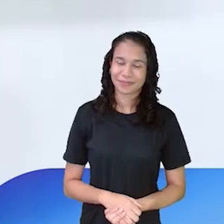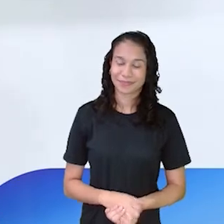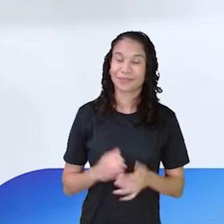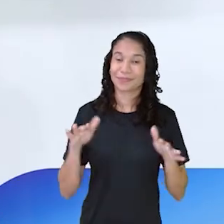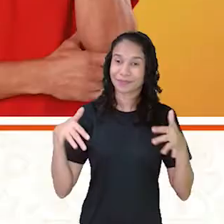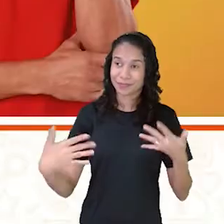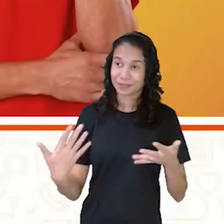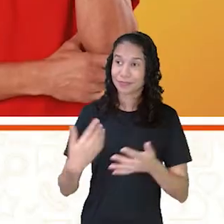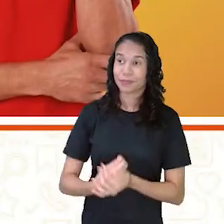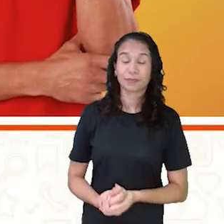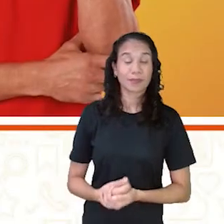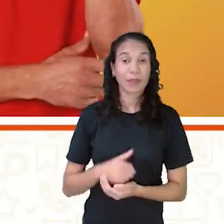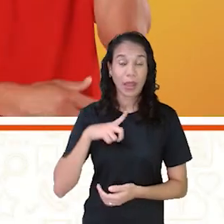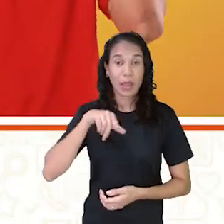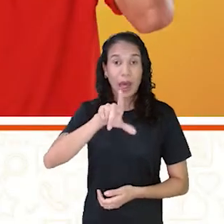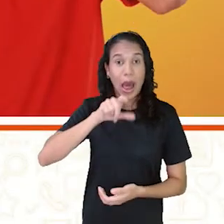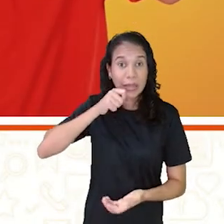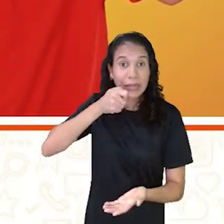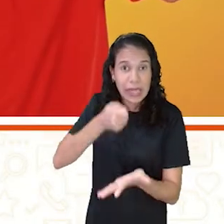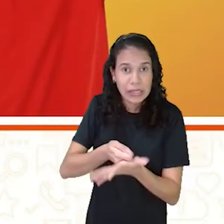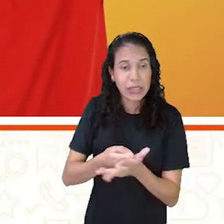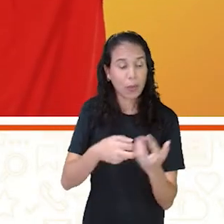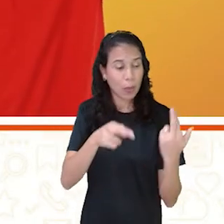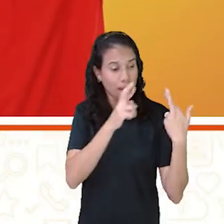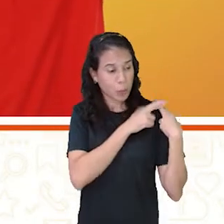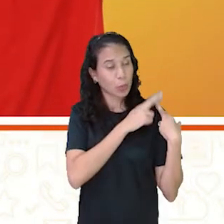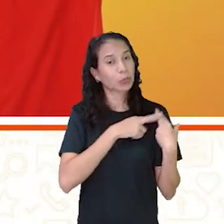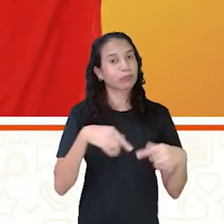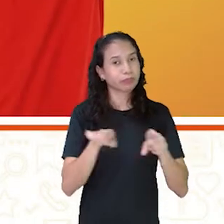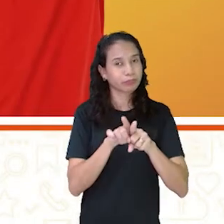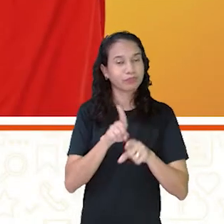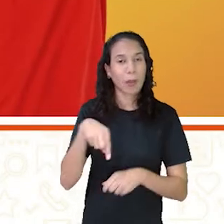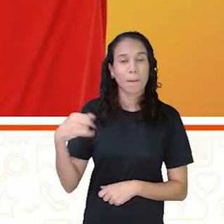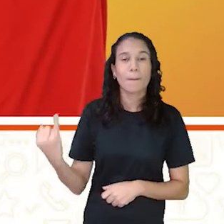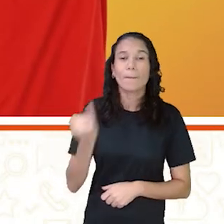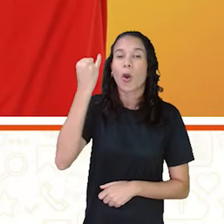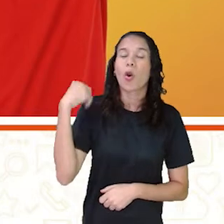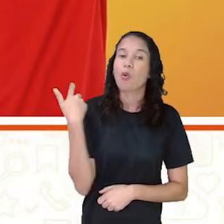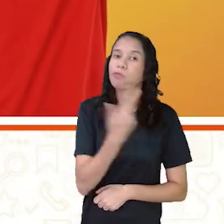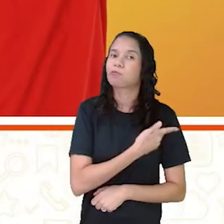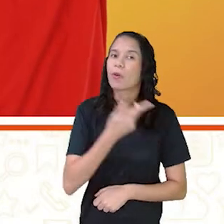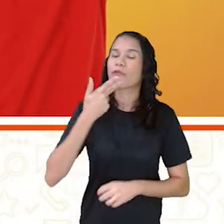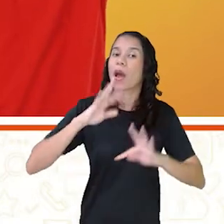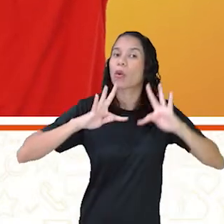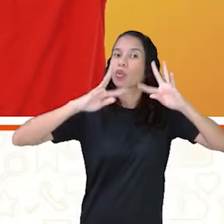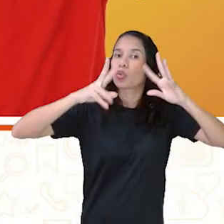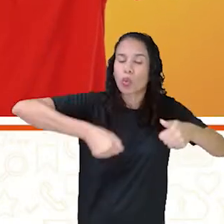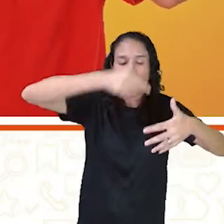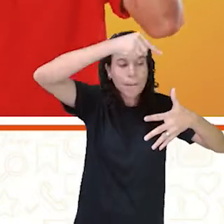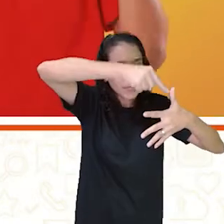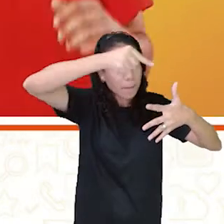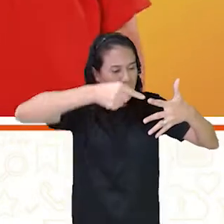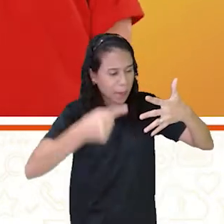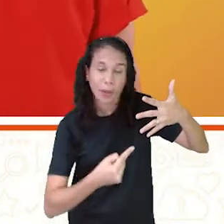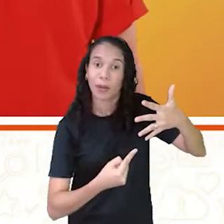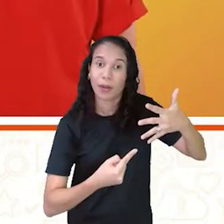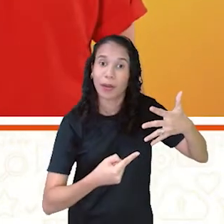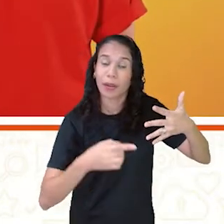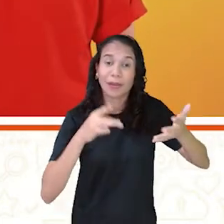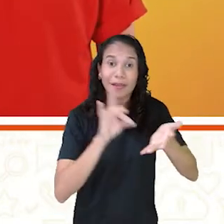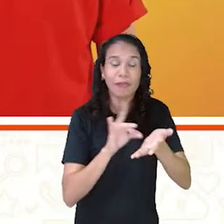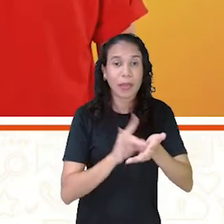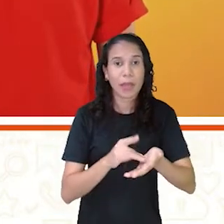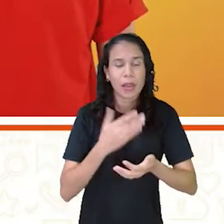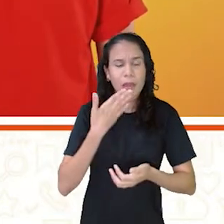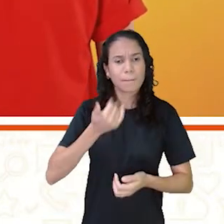Então, tomada de decisão responsável é importante. Quando a gente considera todos aqueles aspectos. A gente fica muito